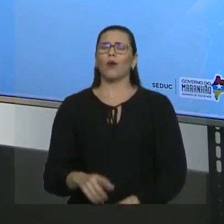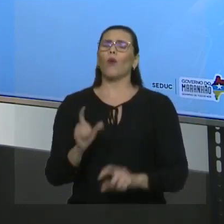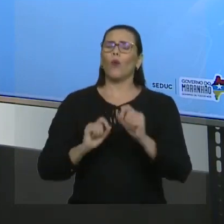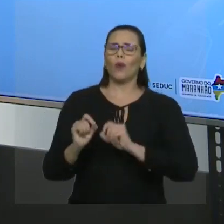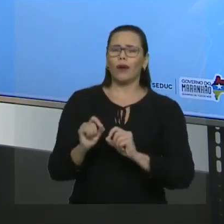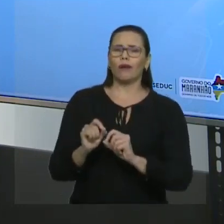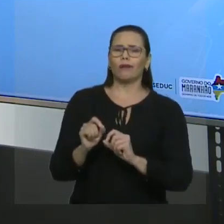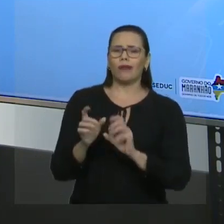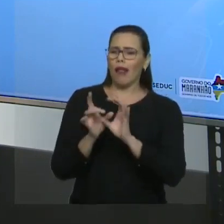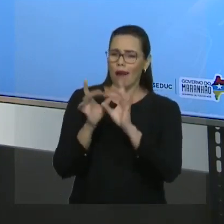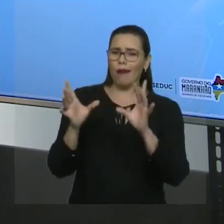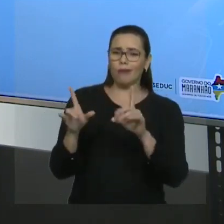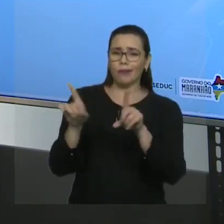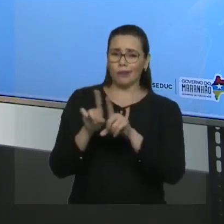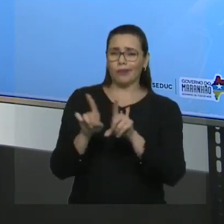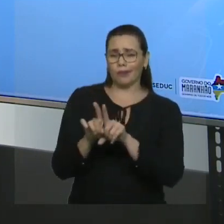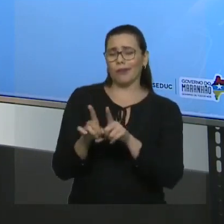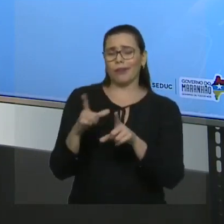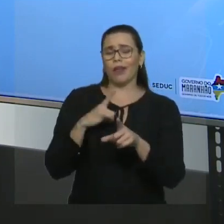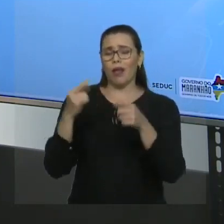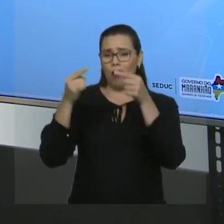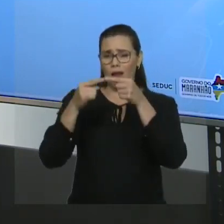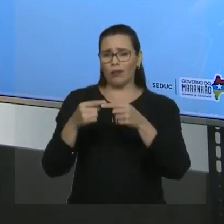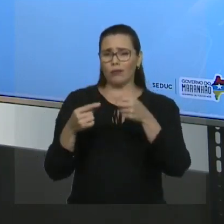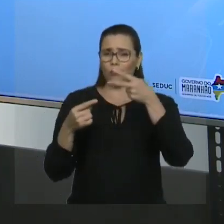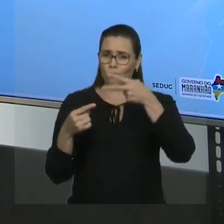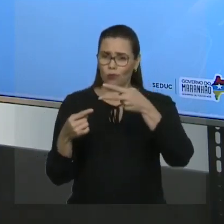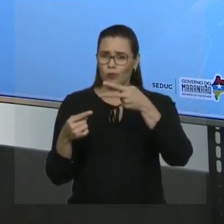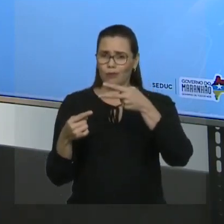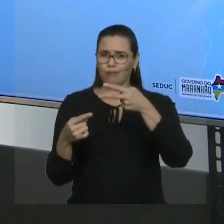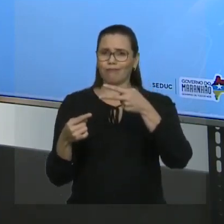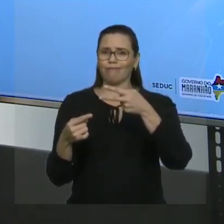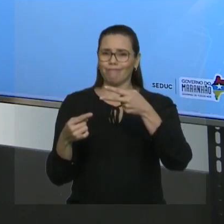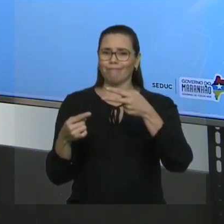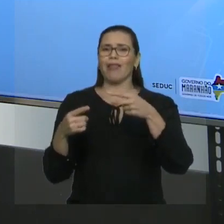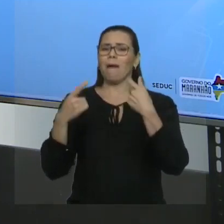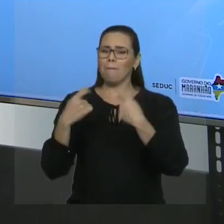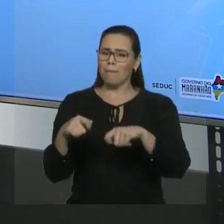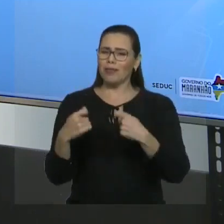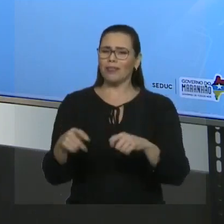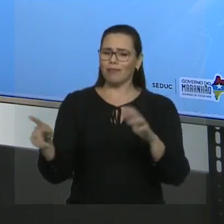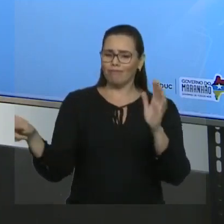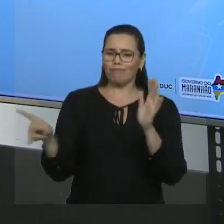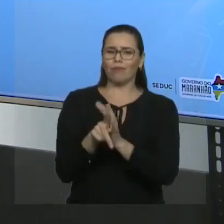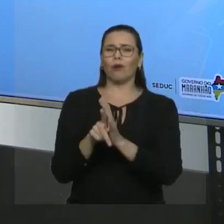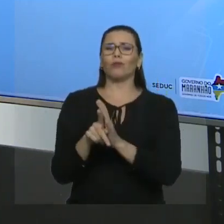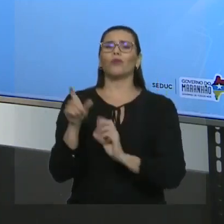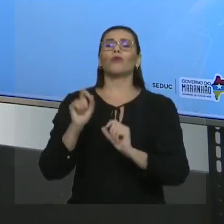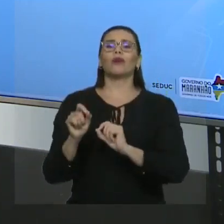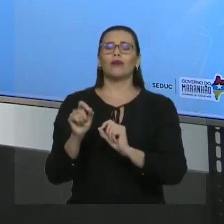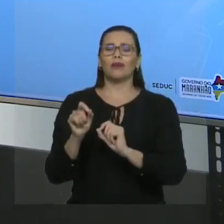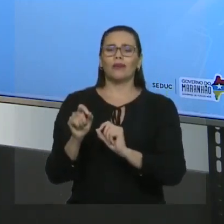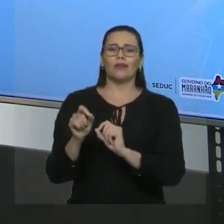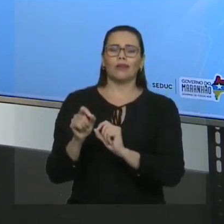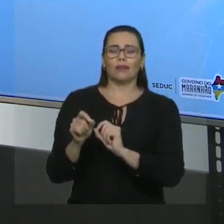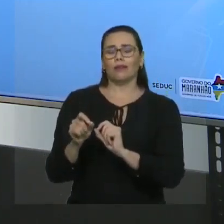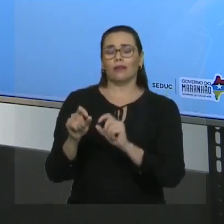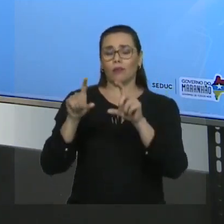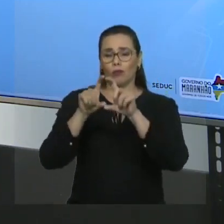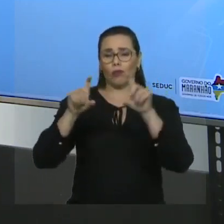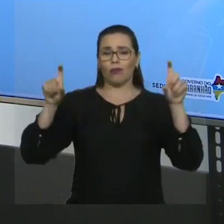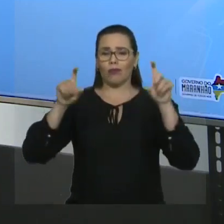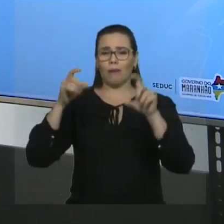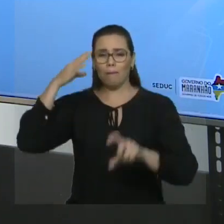dupla, consequentemente, tem que estar na cadeia principal. Então, vamos reformular nosso conceito. Quem é a cadeia principal para